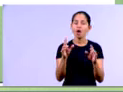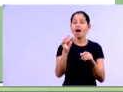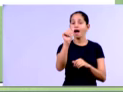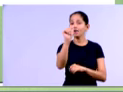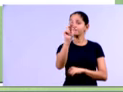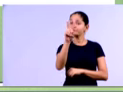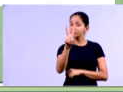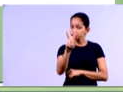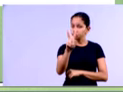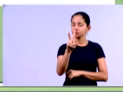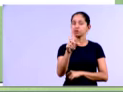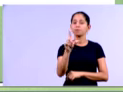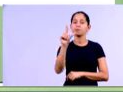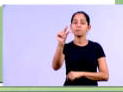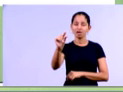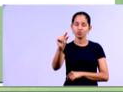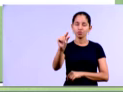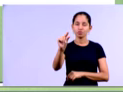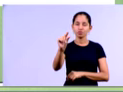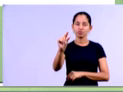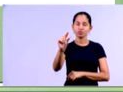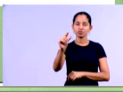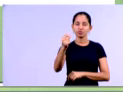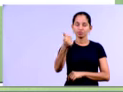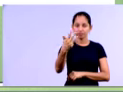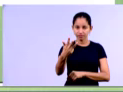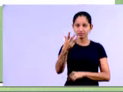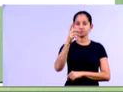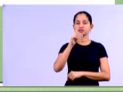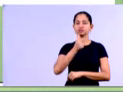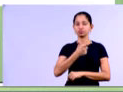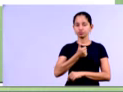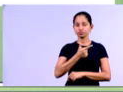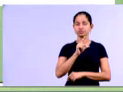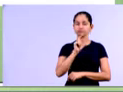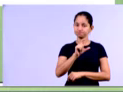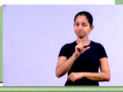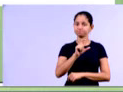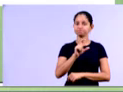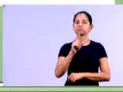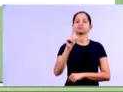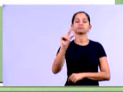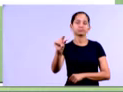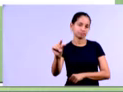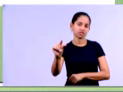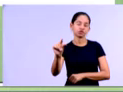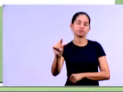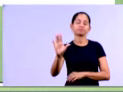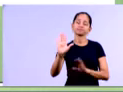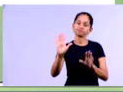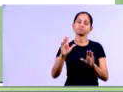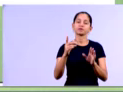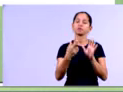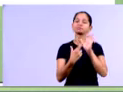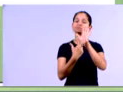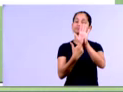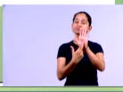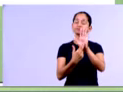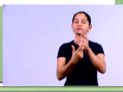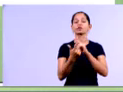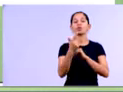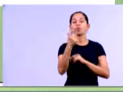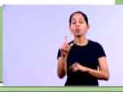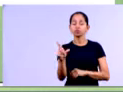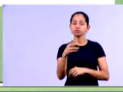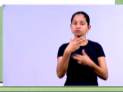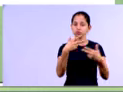2013, ela foi menor do que em 2012. Ok. Então, a representatividade dela diminuiu. No imobilizado,